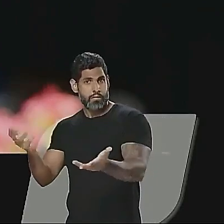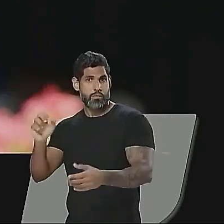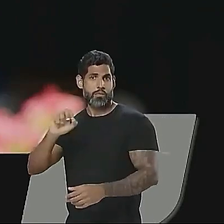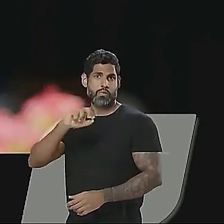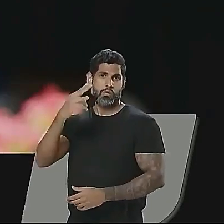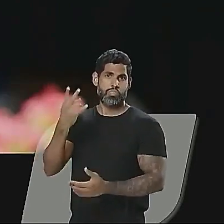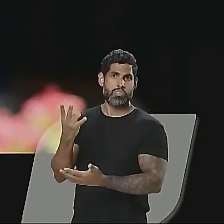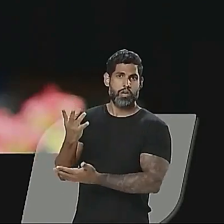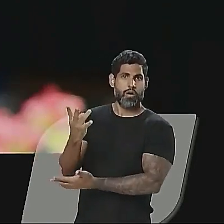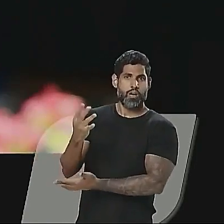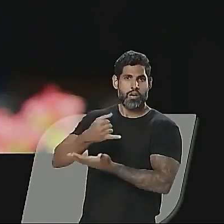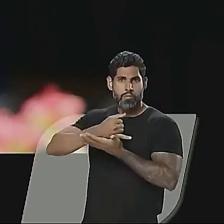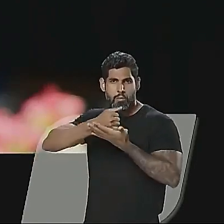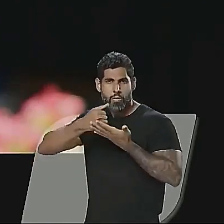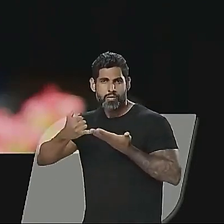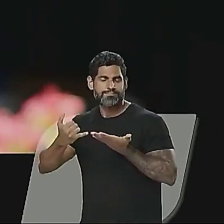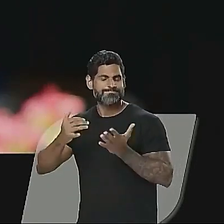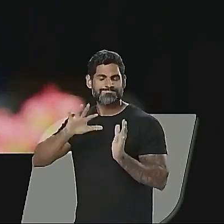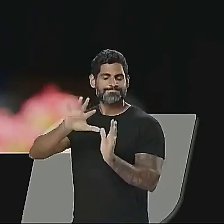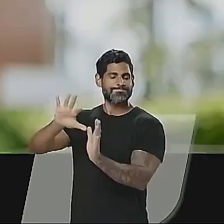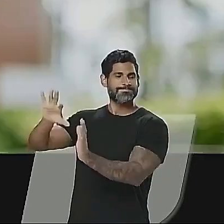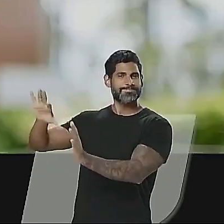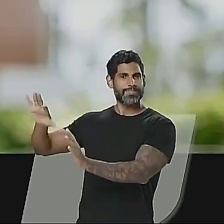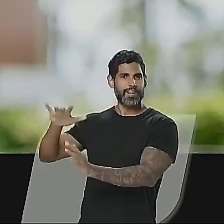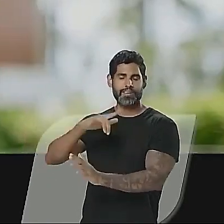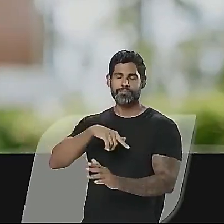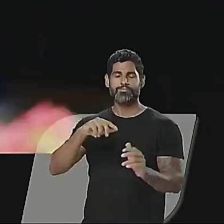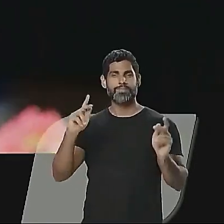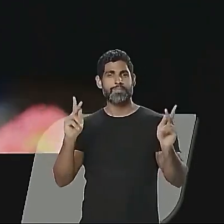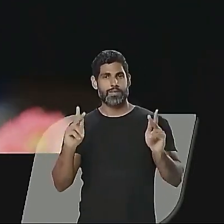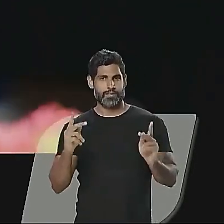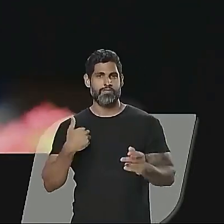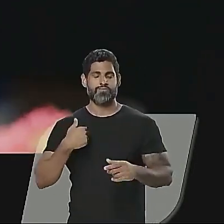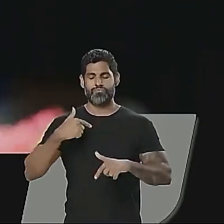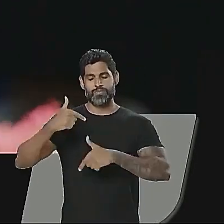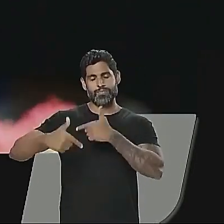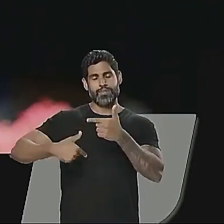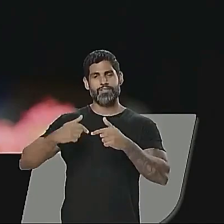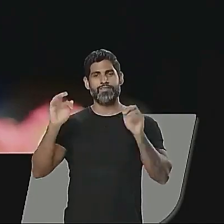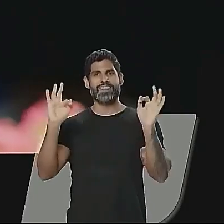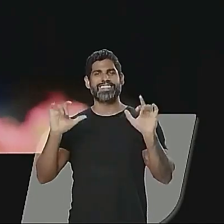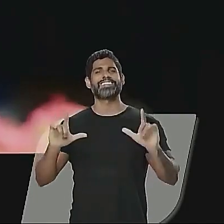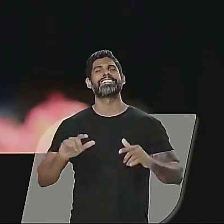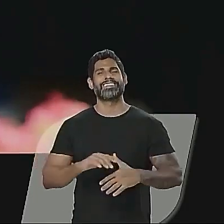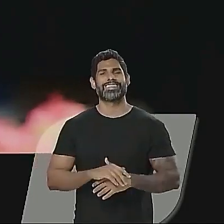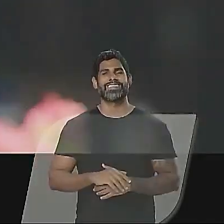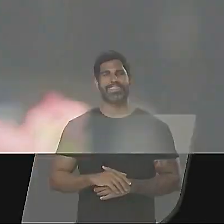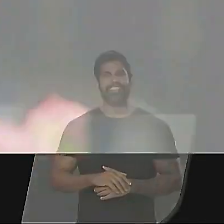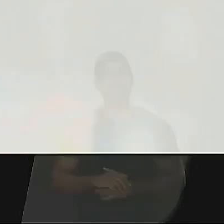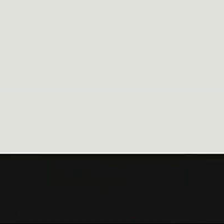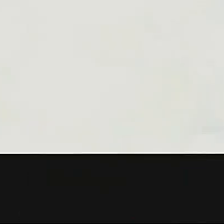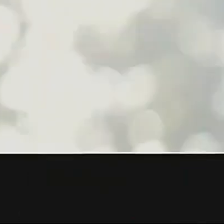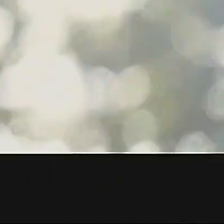crime organizado e que caiam nas mãos das drogas. Aí eu serei sim um gestor feliz.